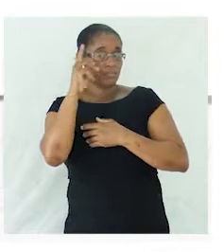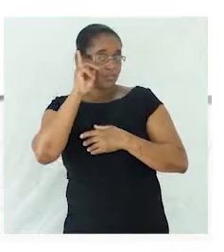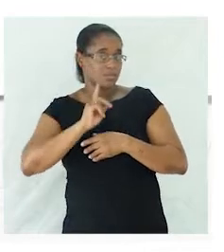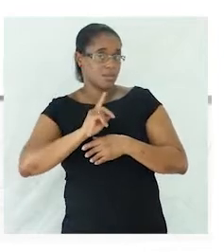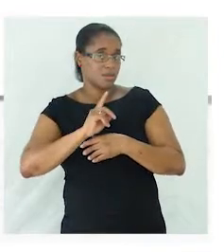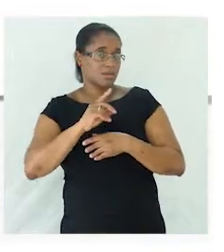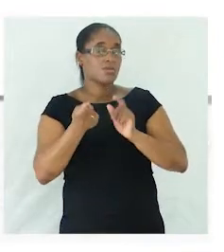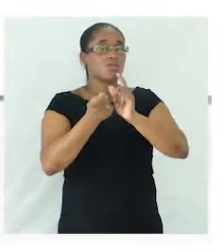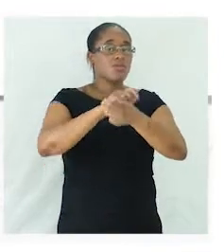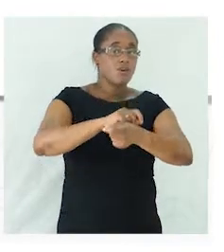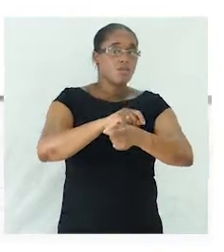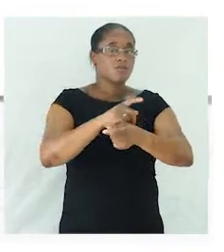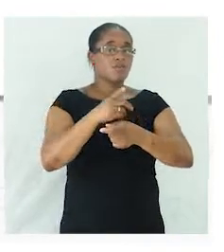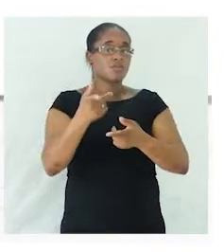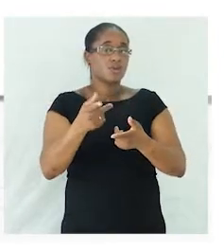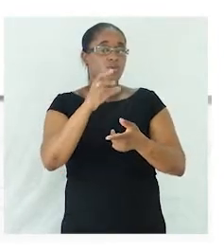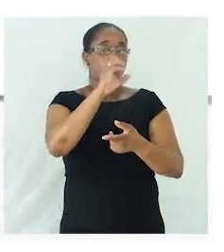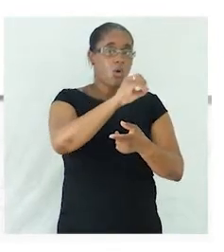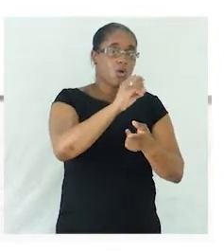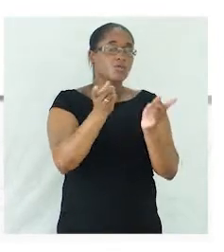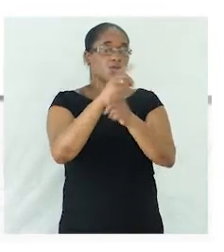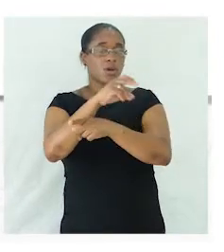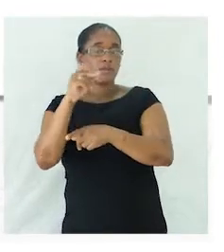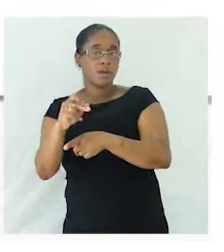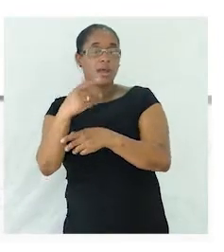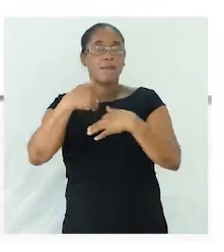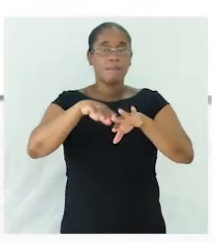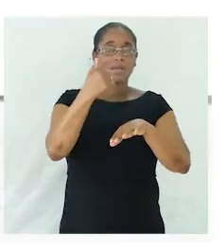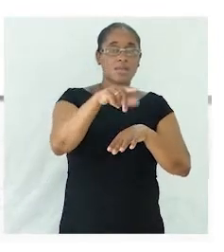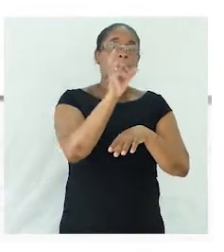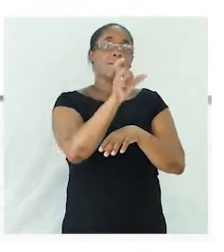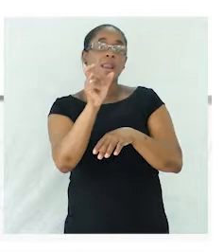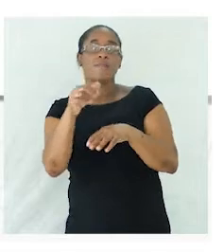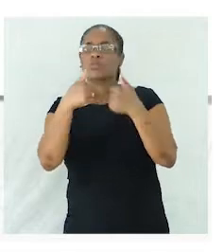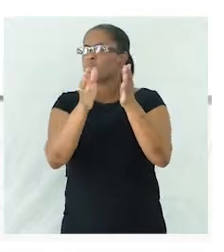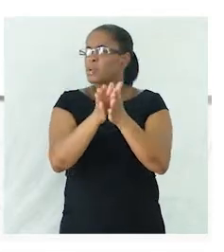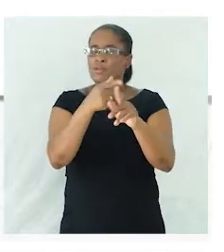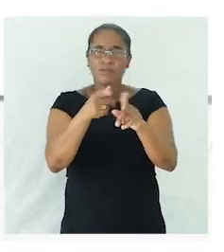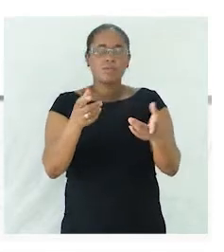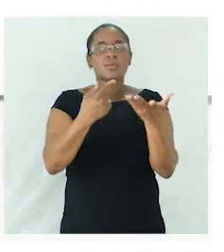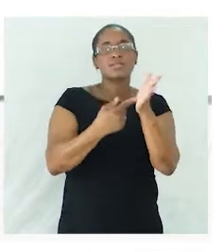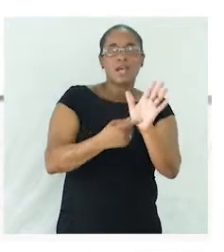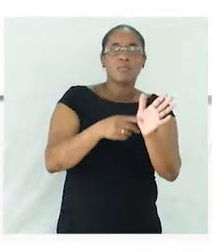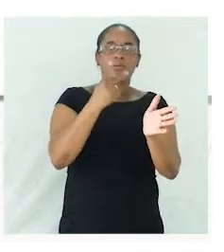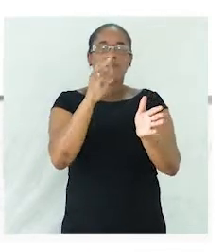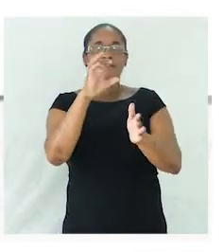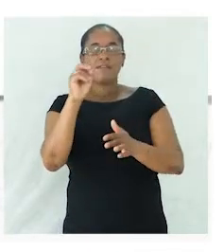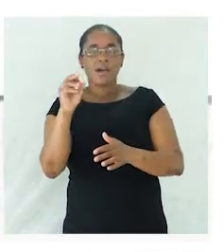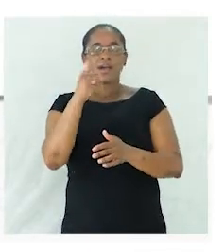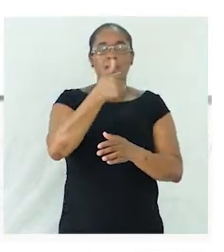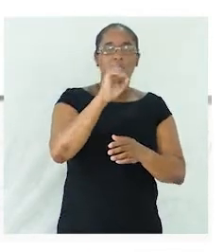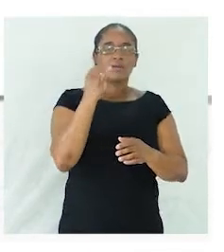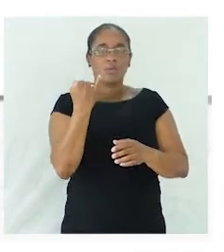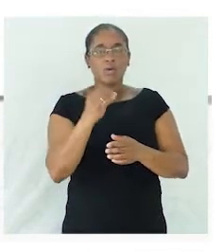o O pelo A, mas temos palavras totalmente diferentes. Por exemplo, vaca, boi, são substantivos